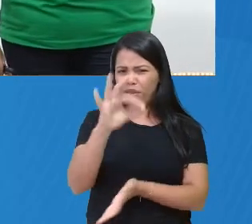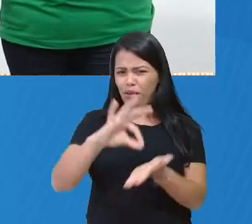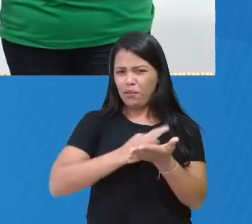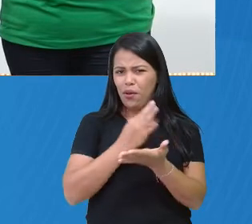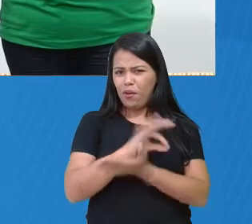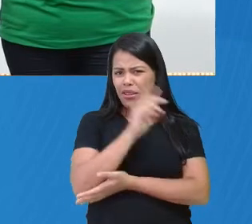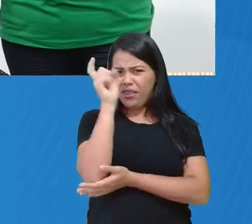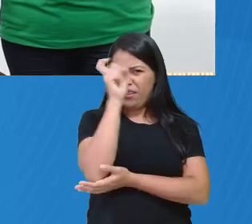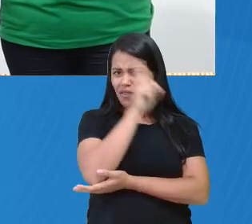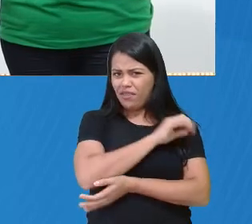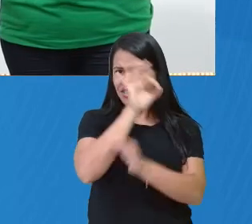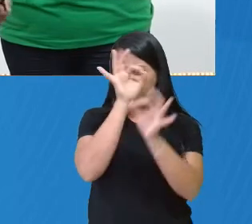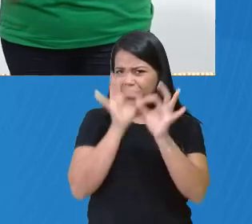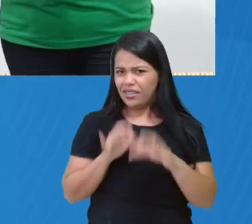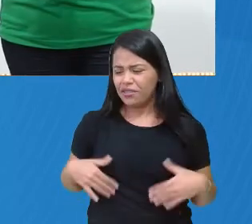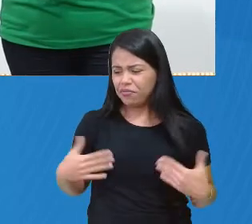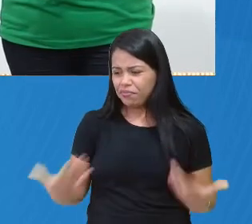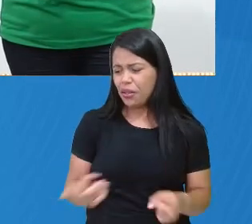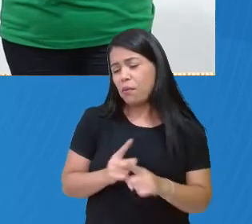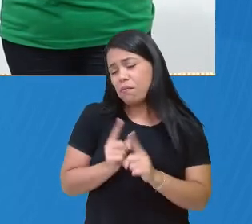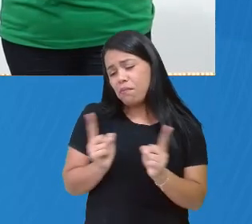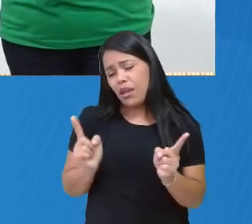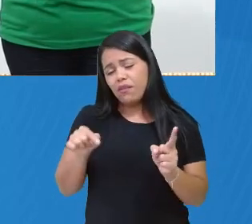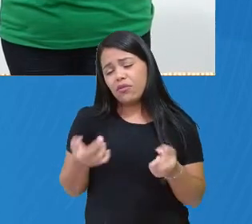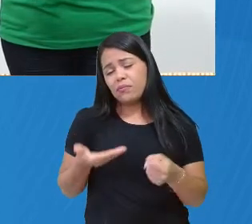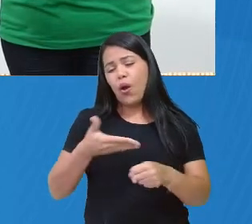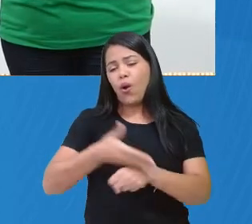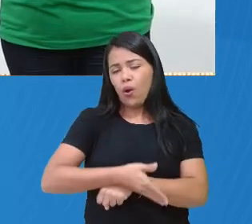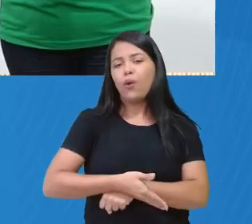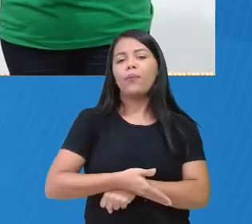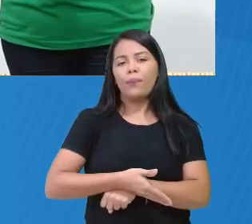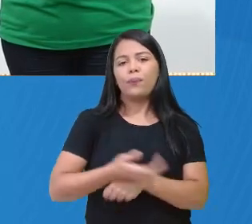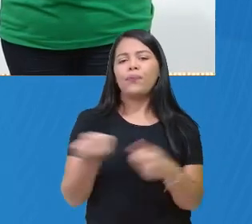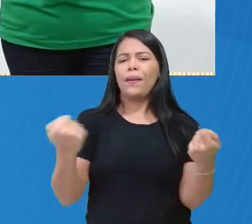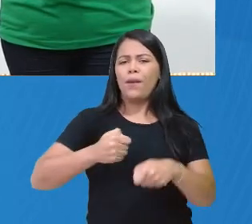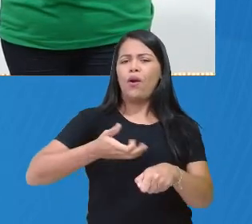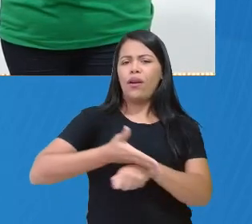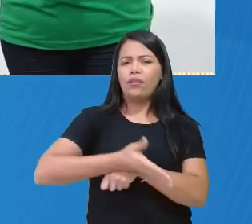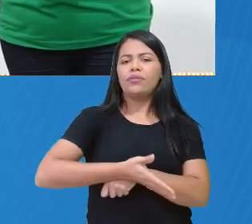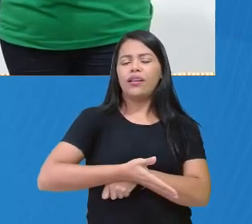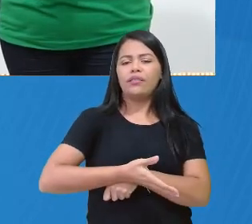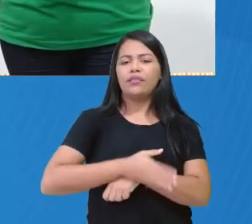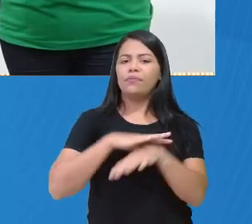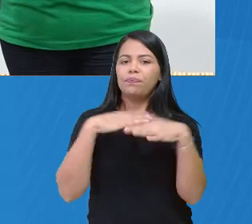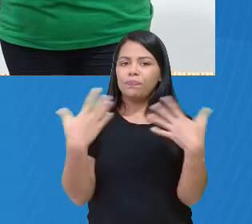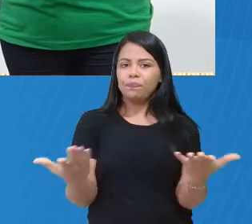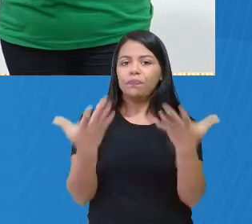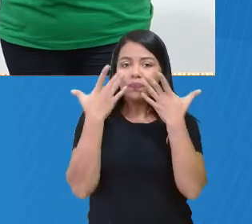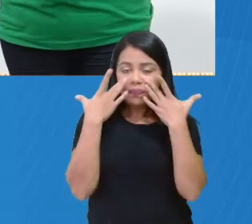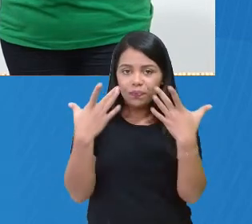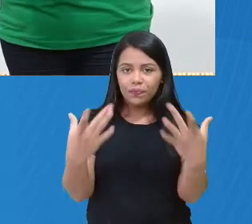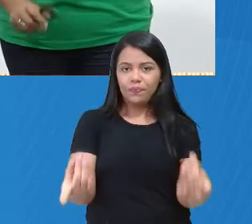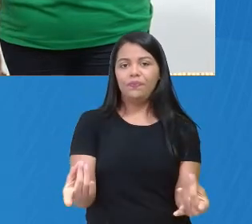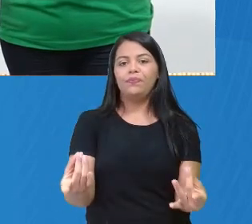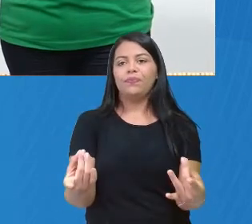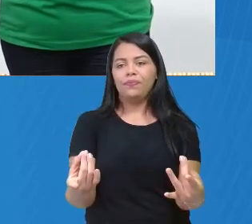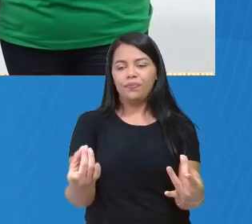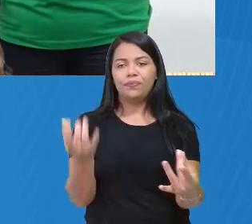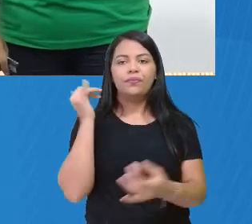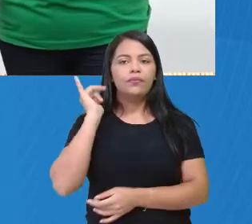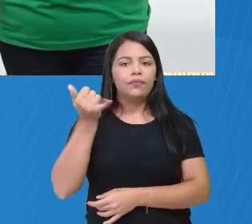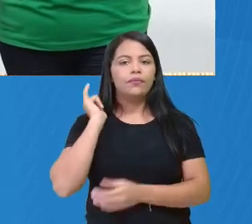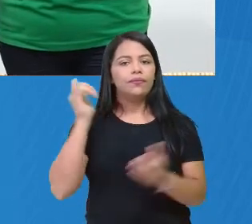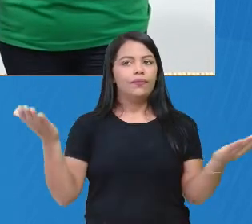é isso mesmo. Então, acessa aí, tá certo? E presta atenção na